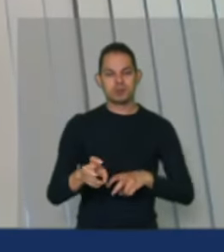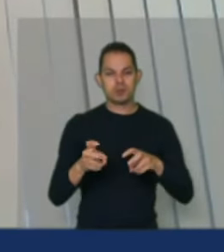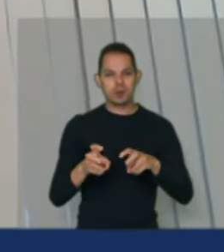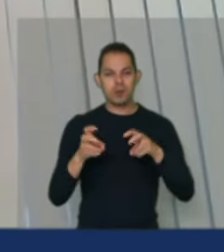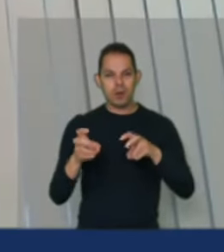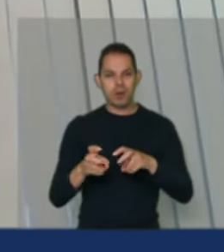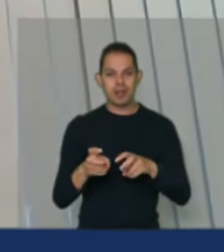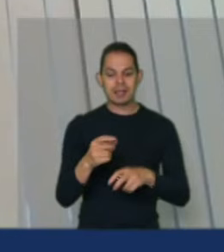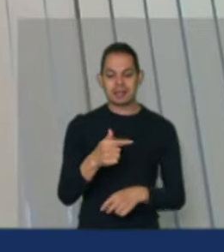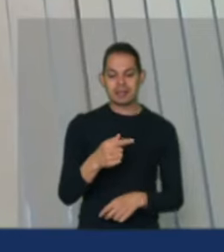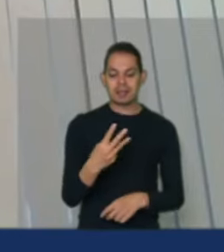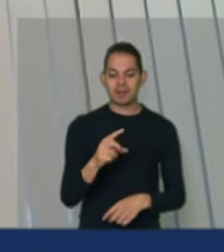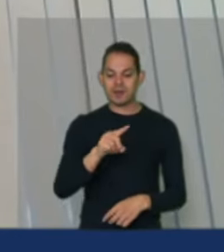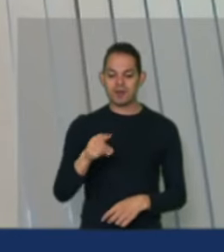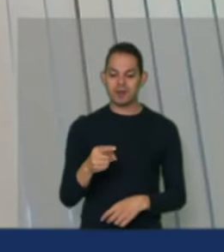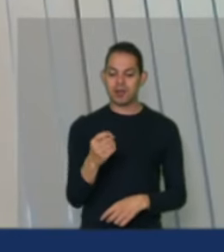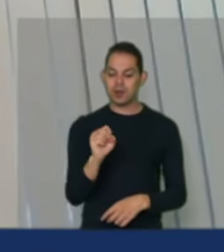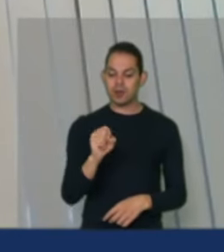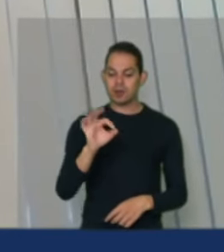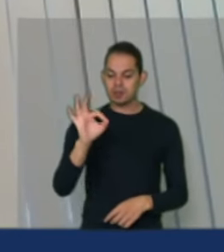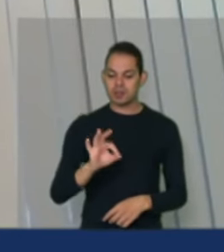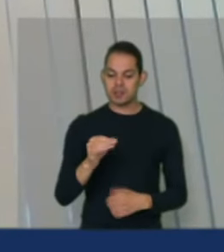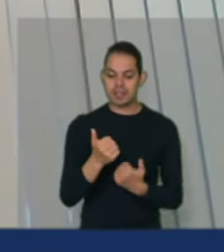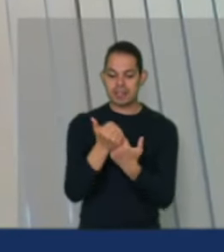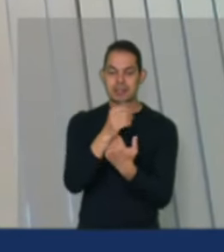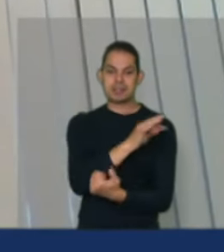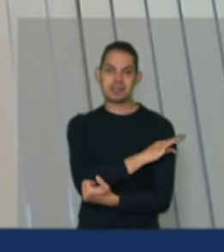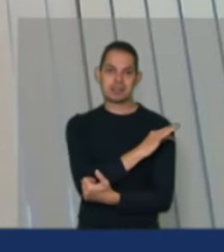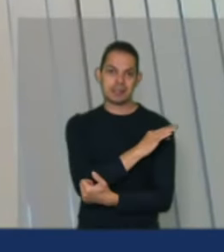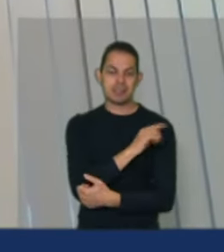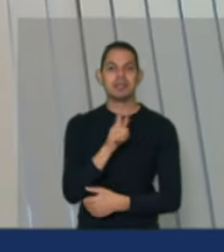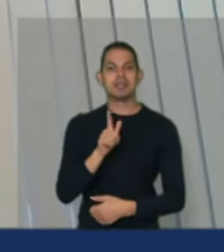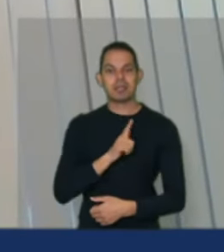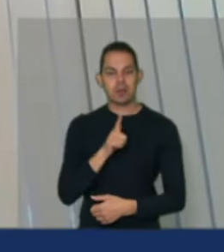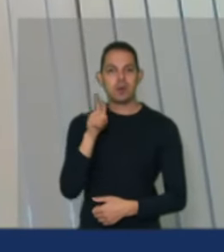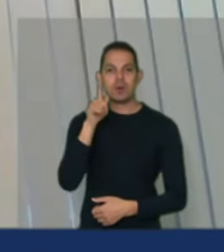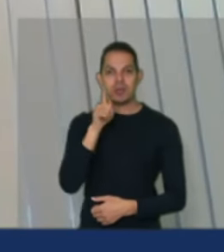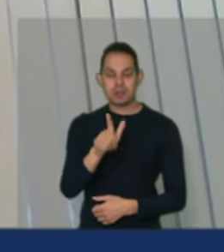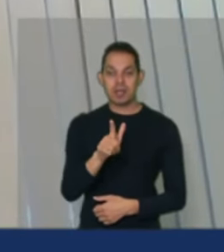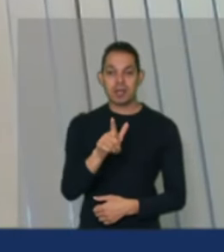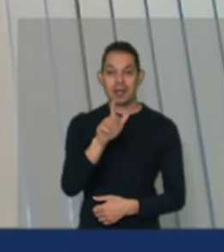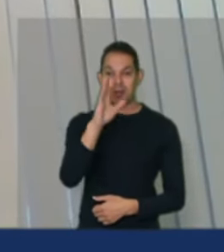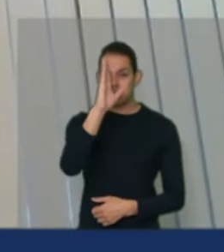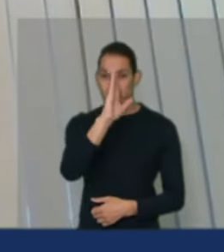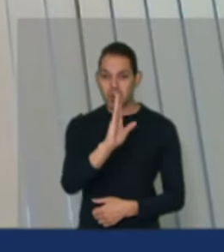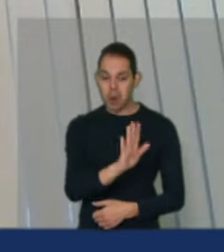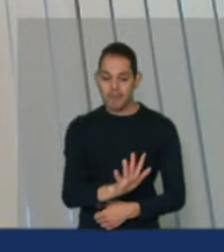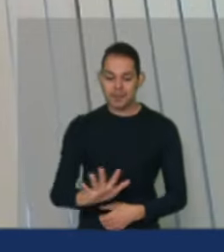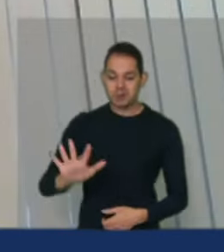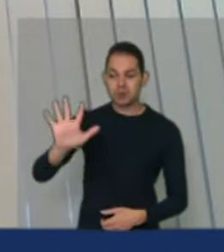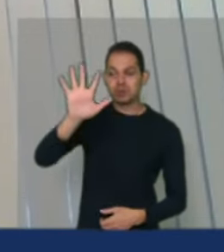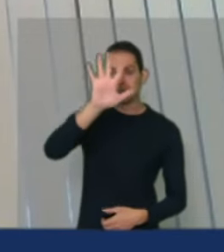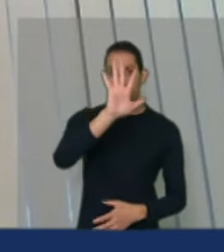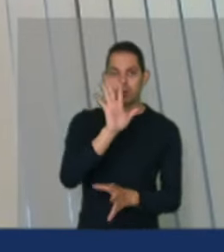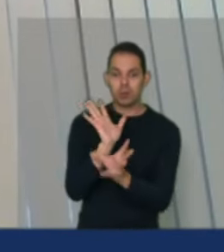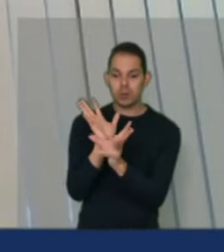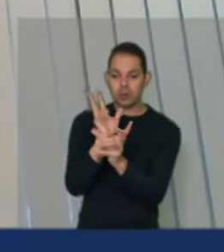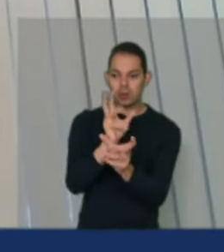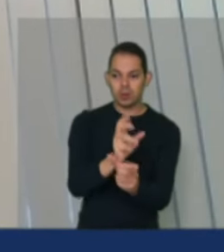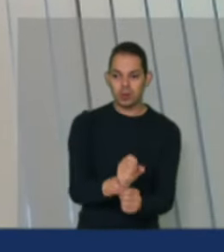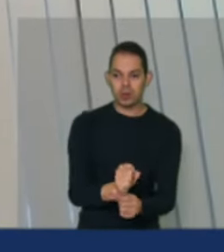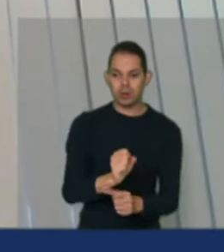% deles tem acesso à assistência técnica quando a gente parte para o todo do Brasil no montante total esse